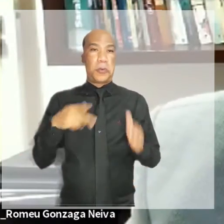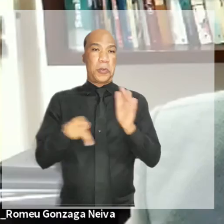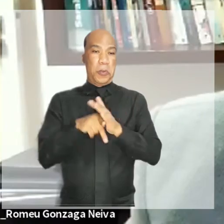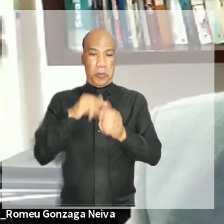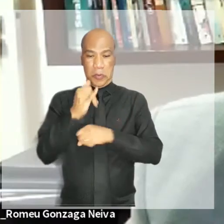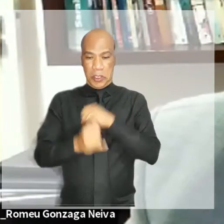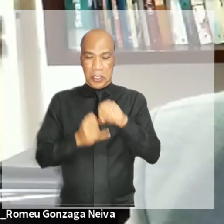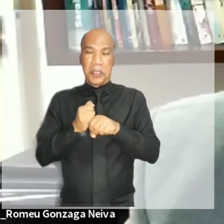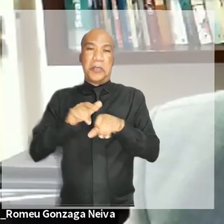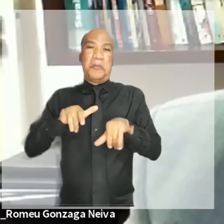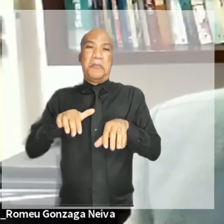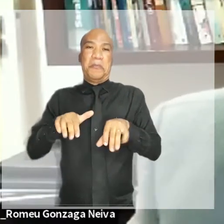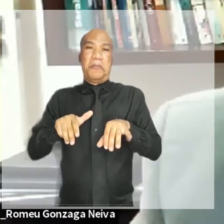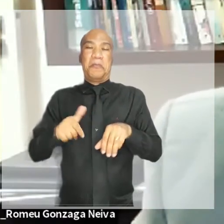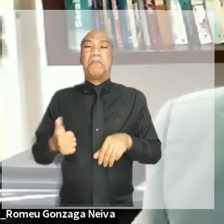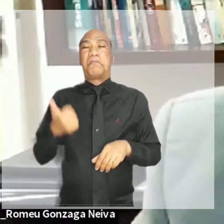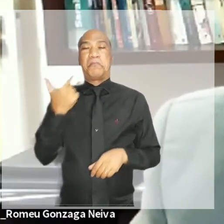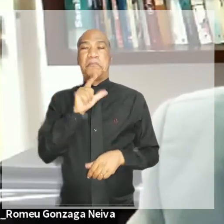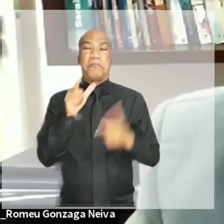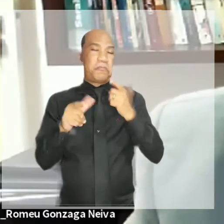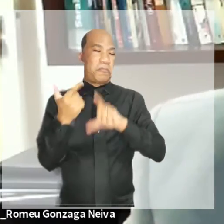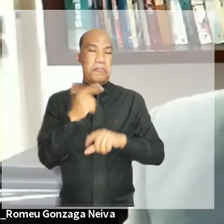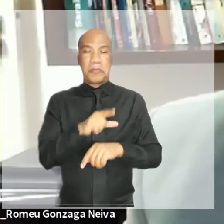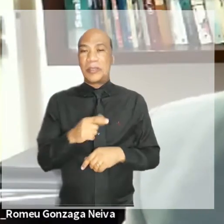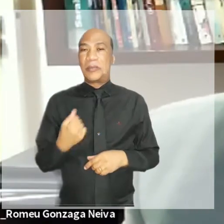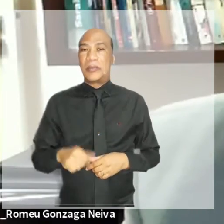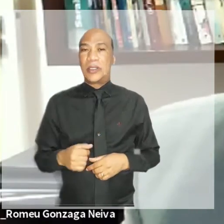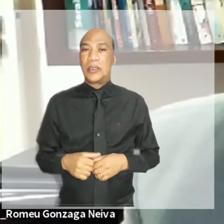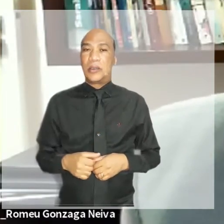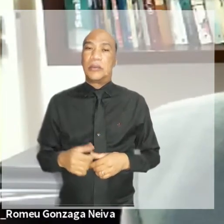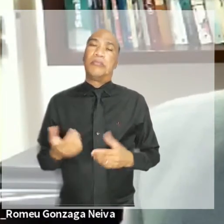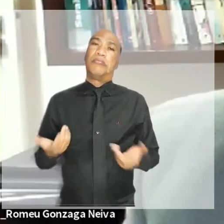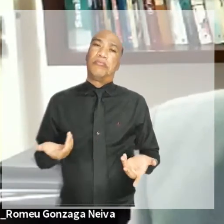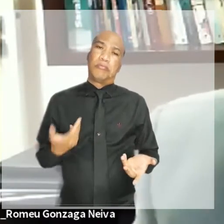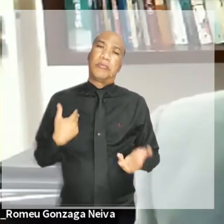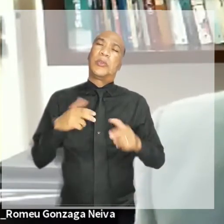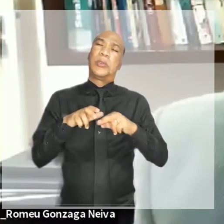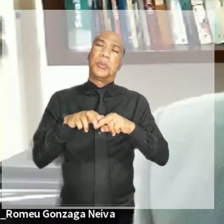Para isso, e aí dentro da inovação,